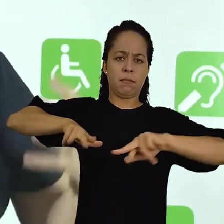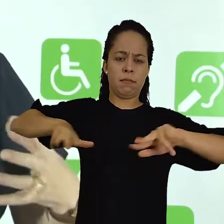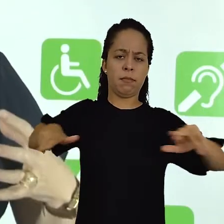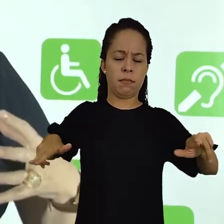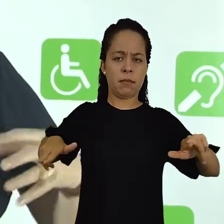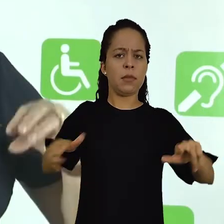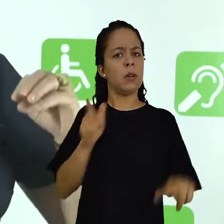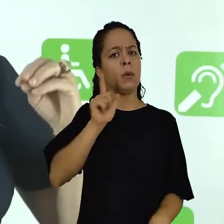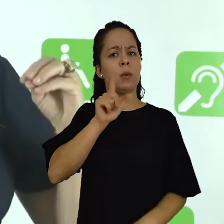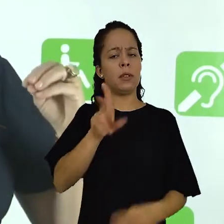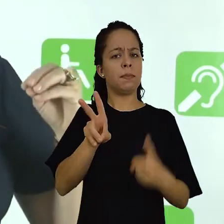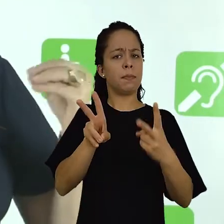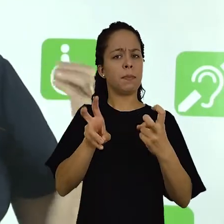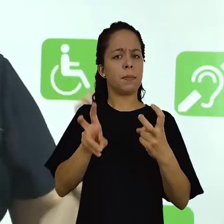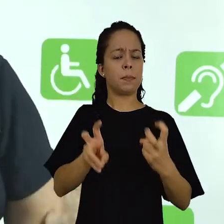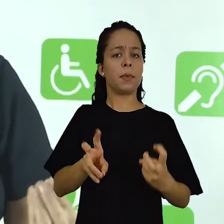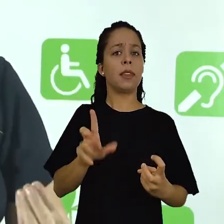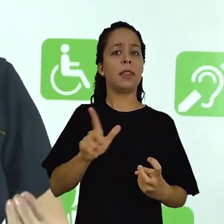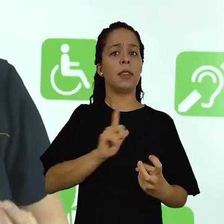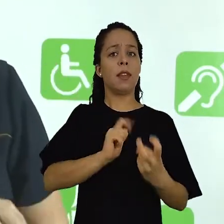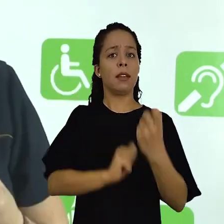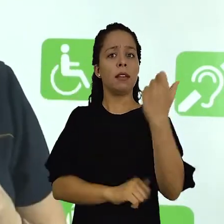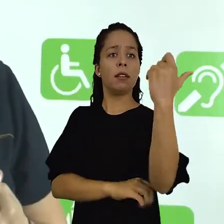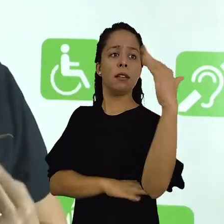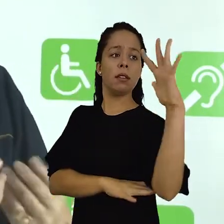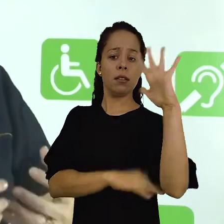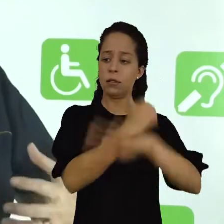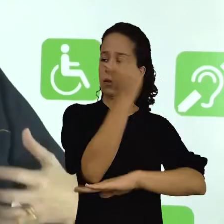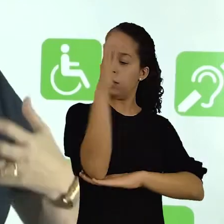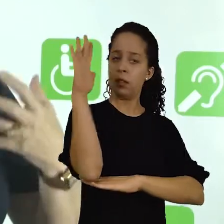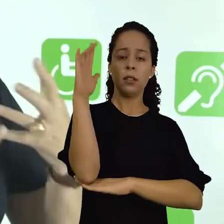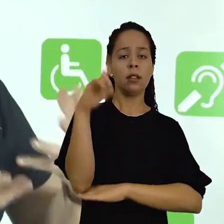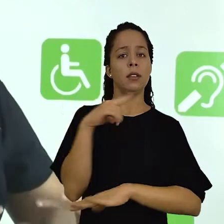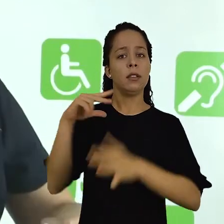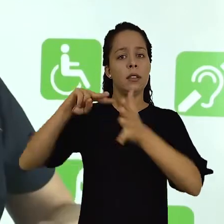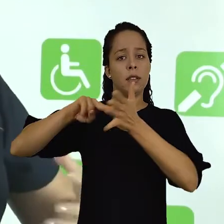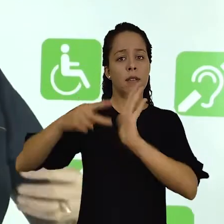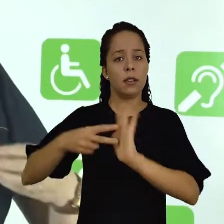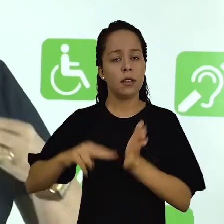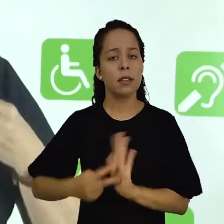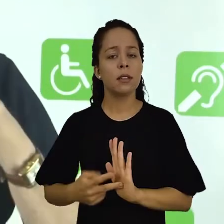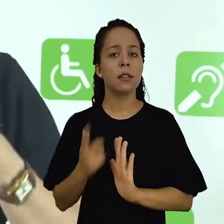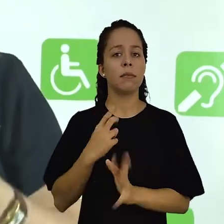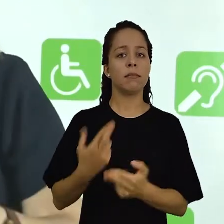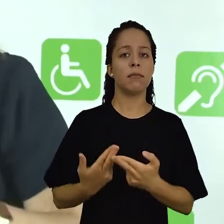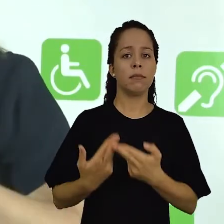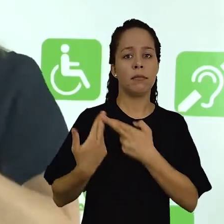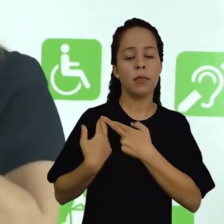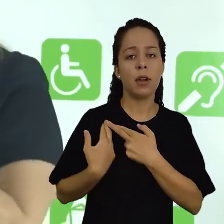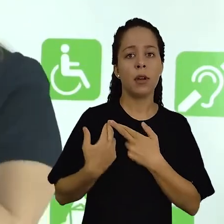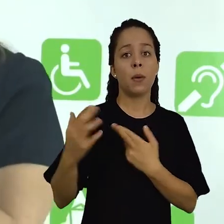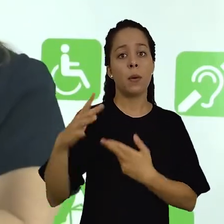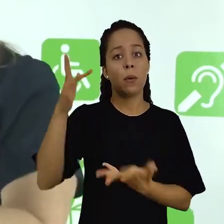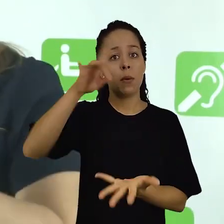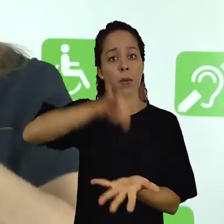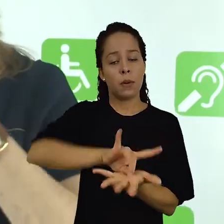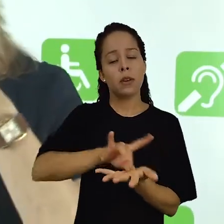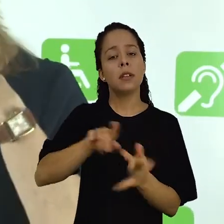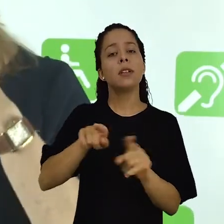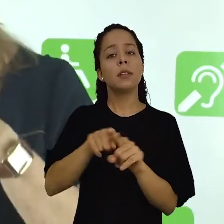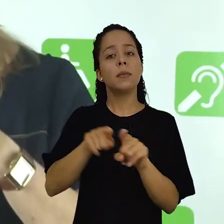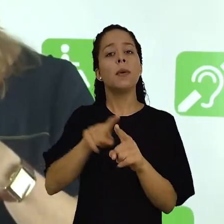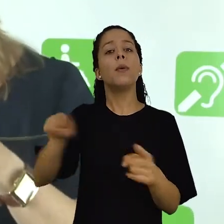ele entra, ele tem acesso a diversas áreas, ele toma posse, ele identifica a natureza,